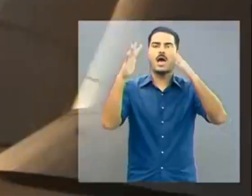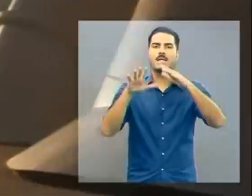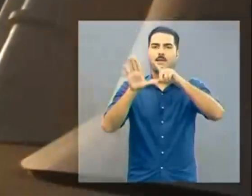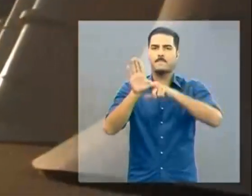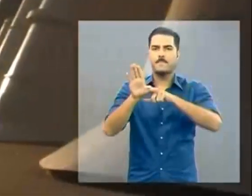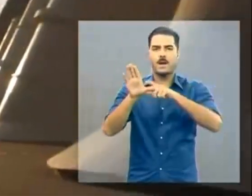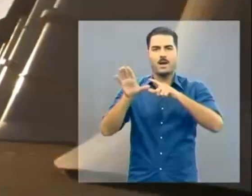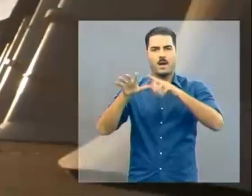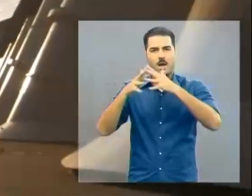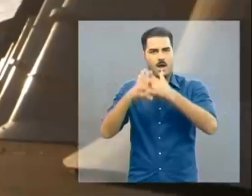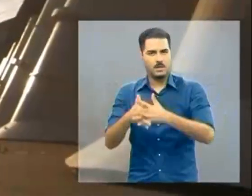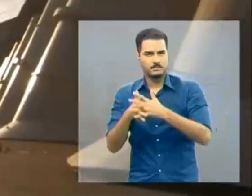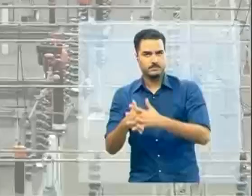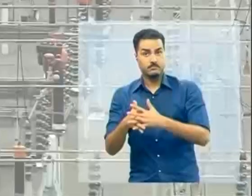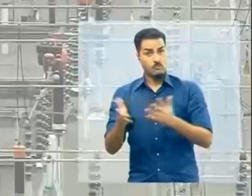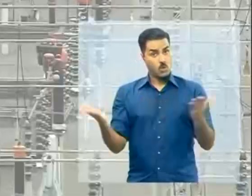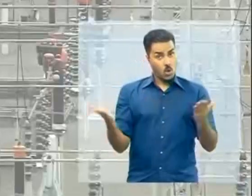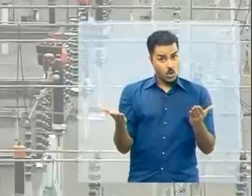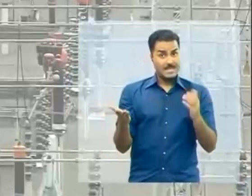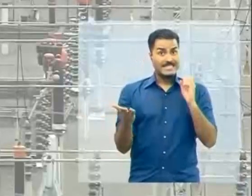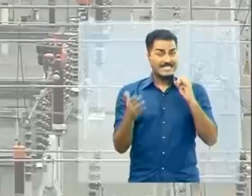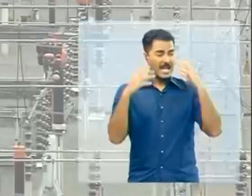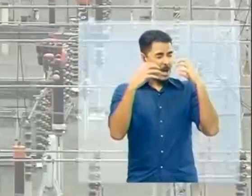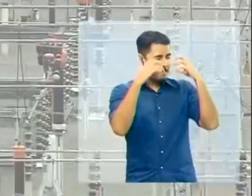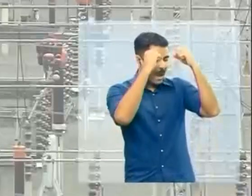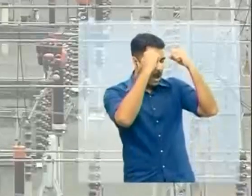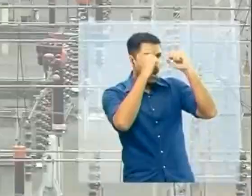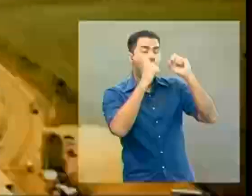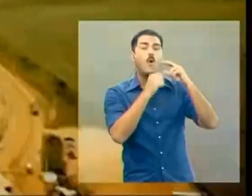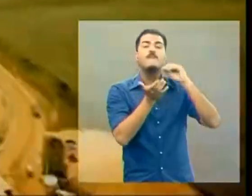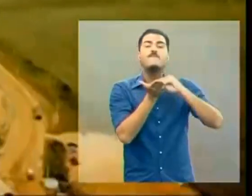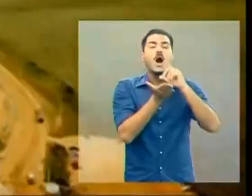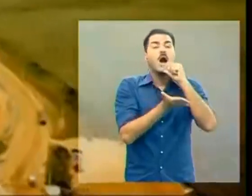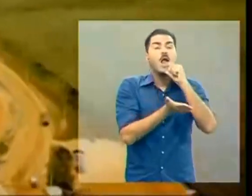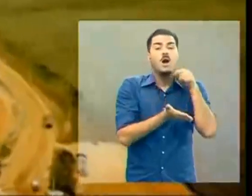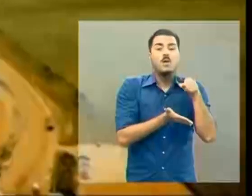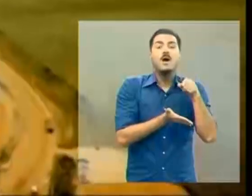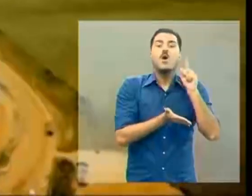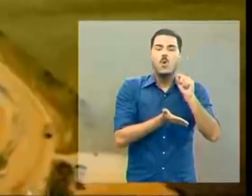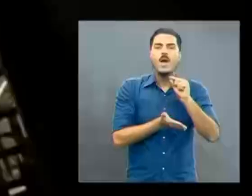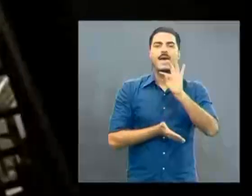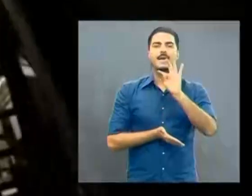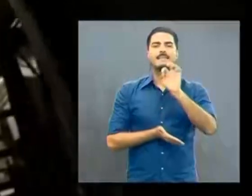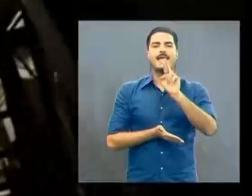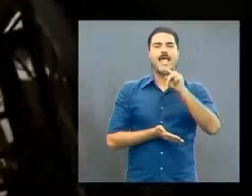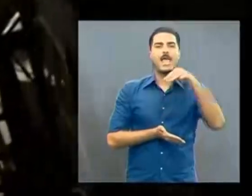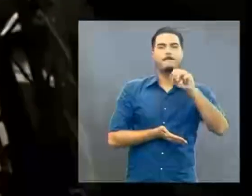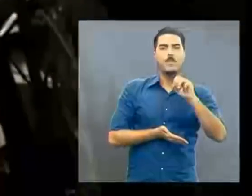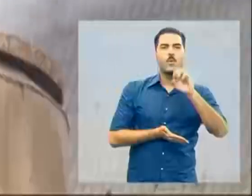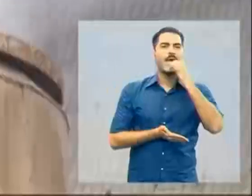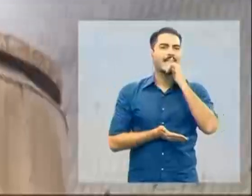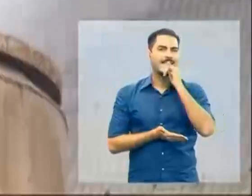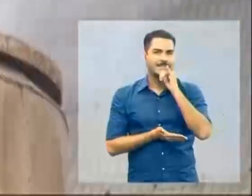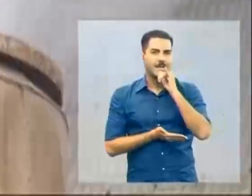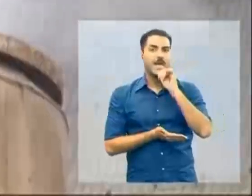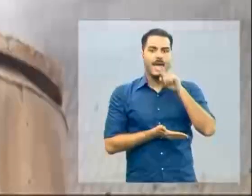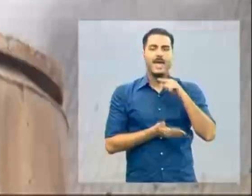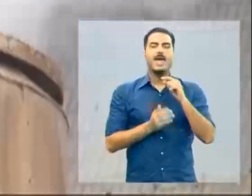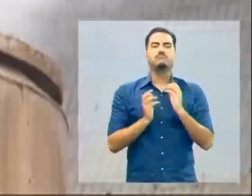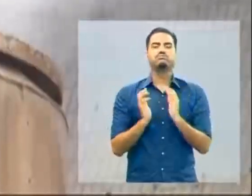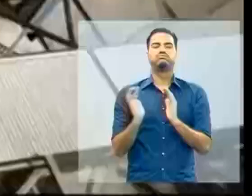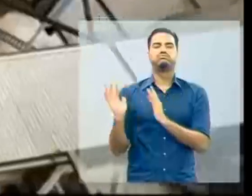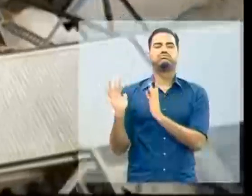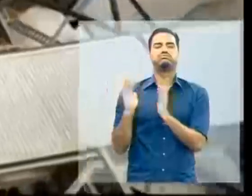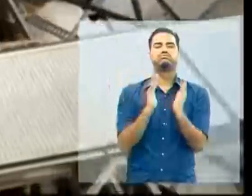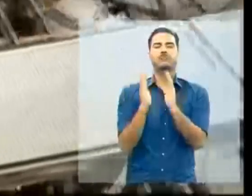alternativa utilizada para os momentos de apagão ou escassez são as termoelétricas, usinas movidas a gás,